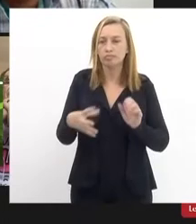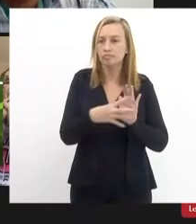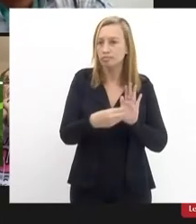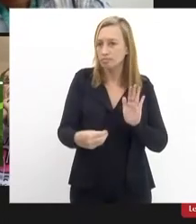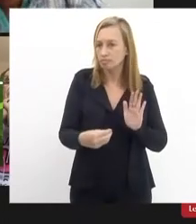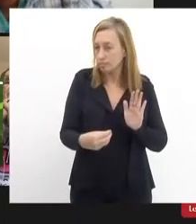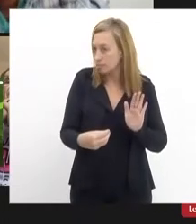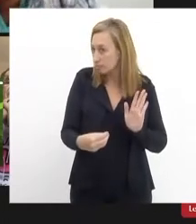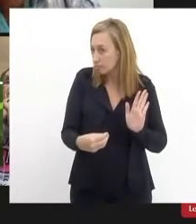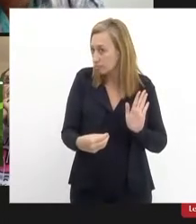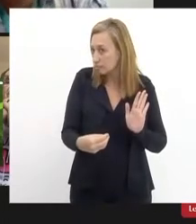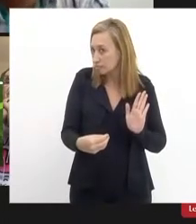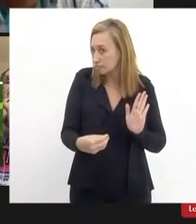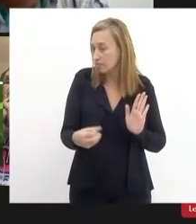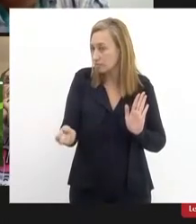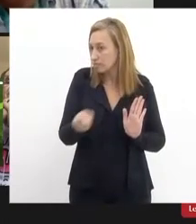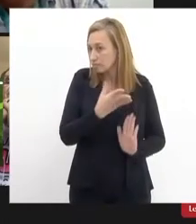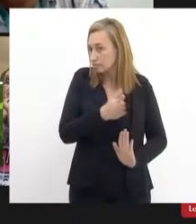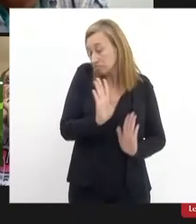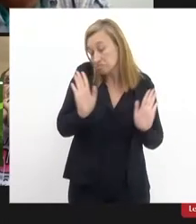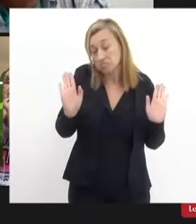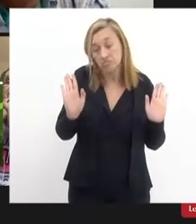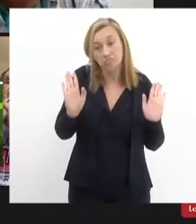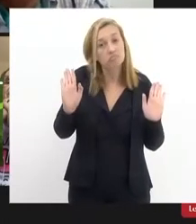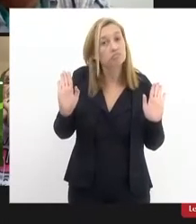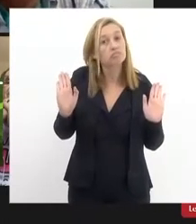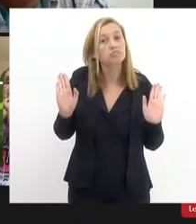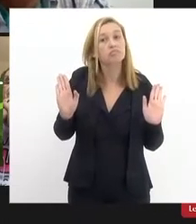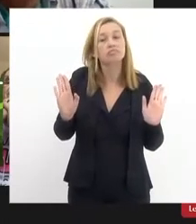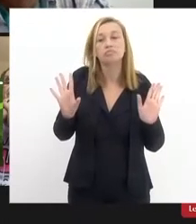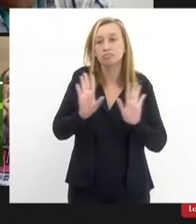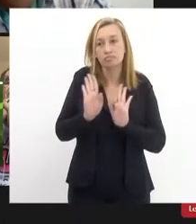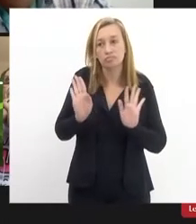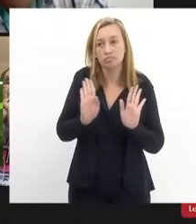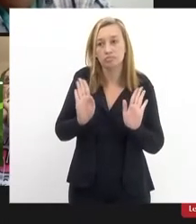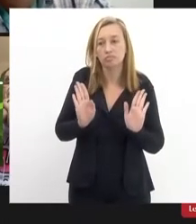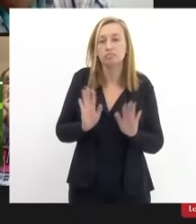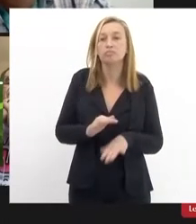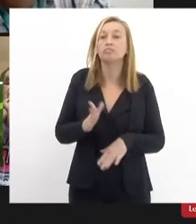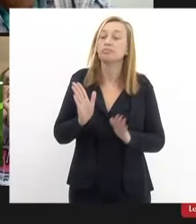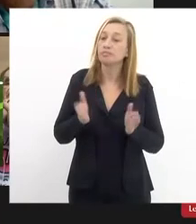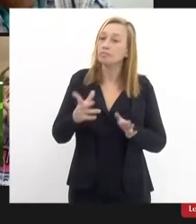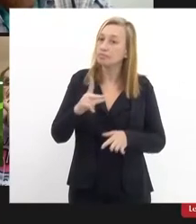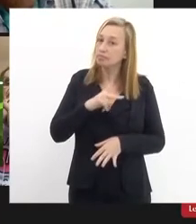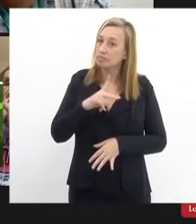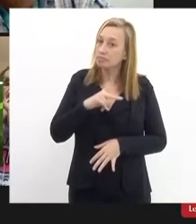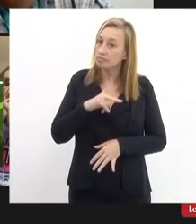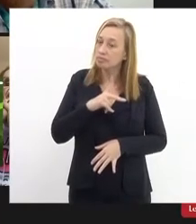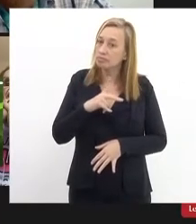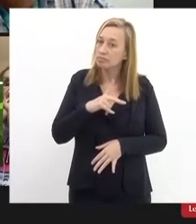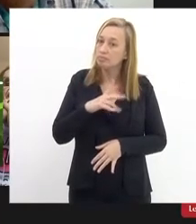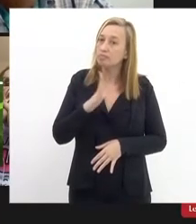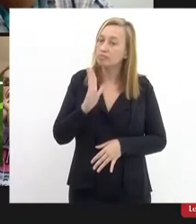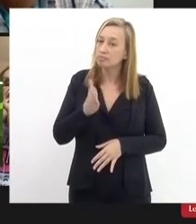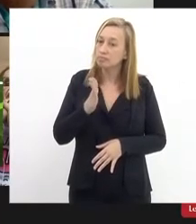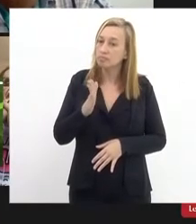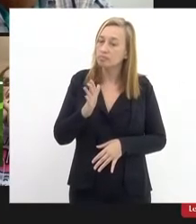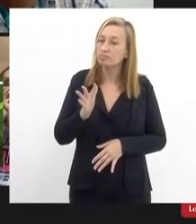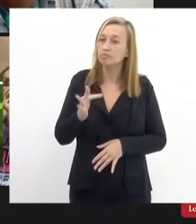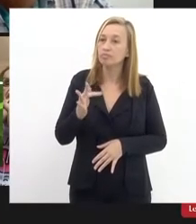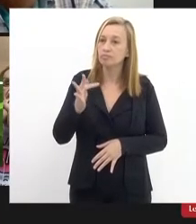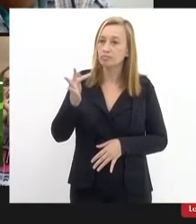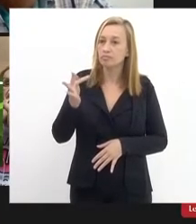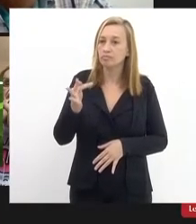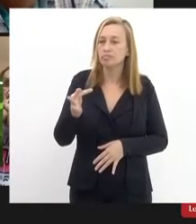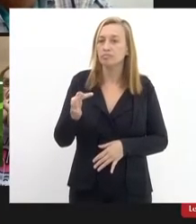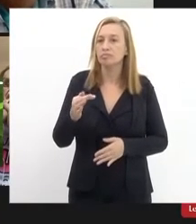do edital que foi da nova modelagem isso aí eu já deixei registrado agora eu particularmente estarei empreendendo esforço